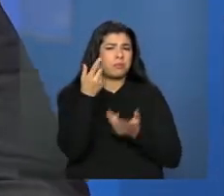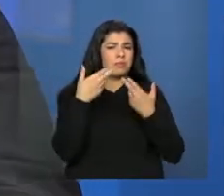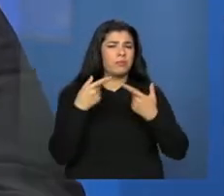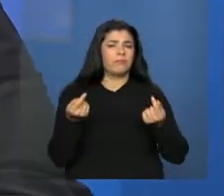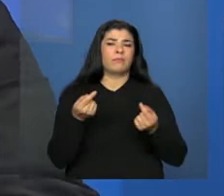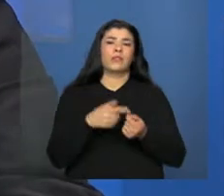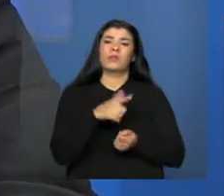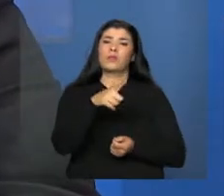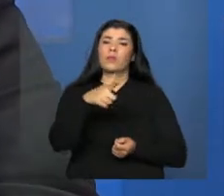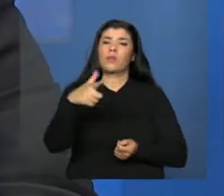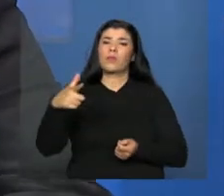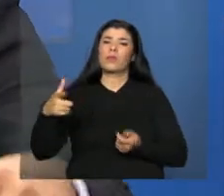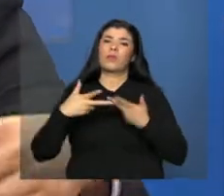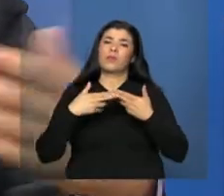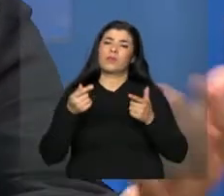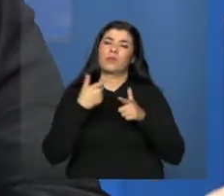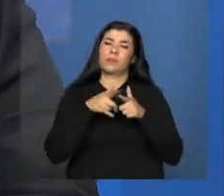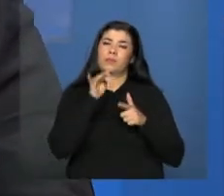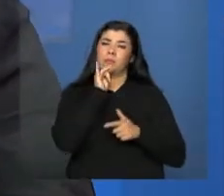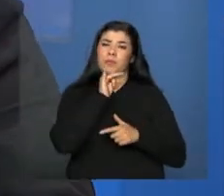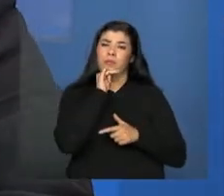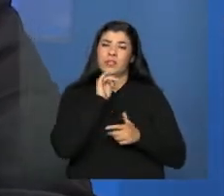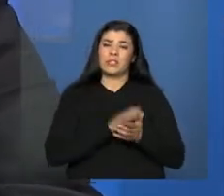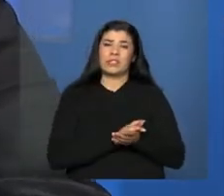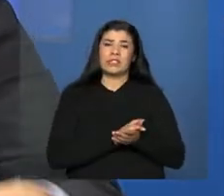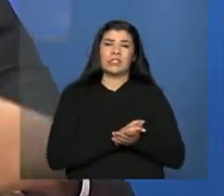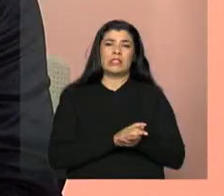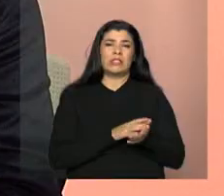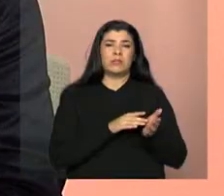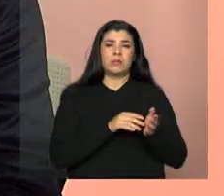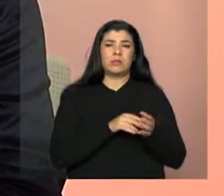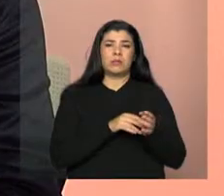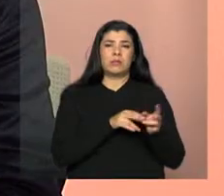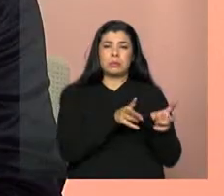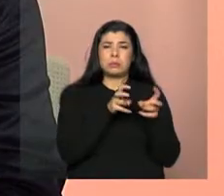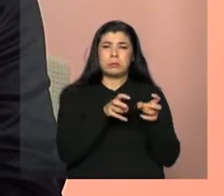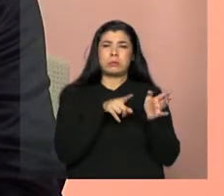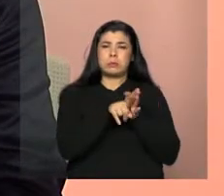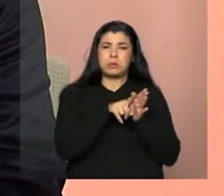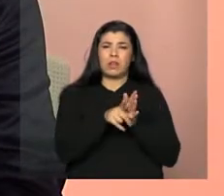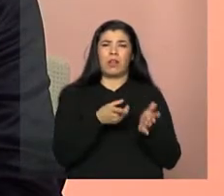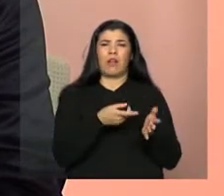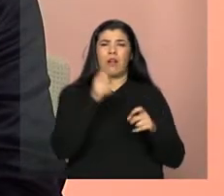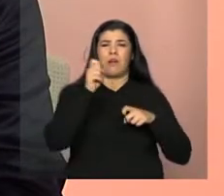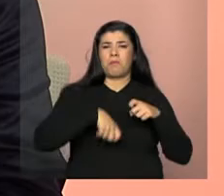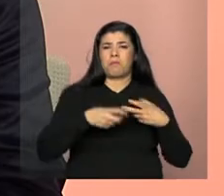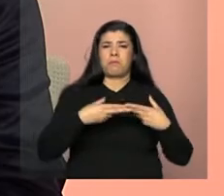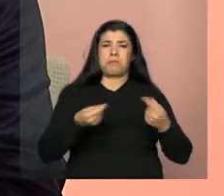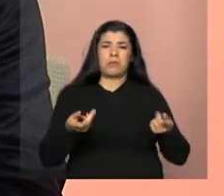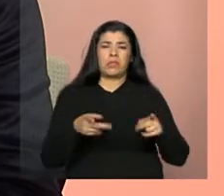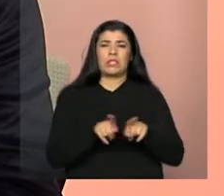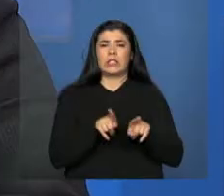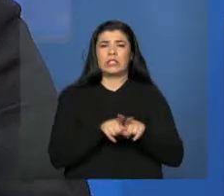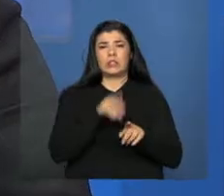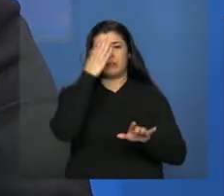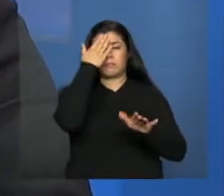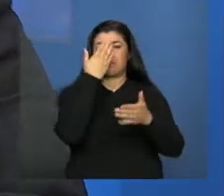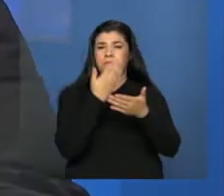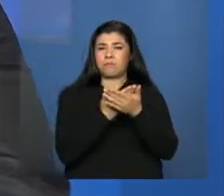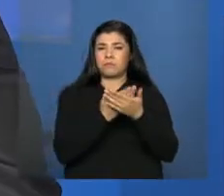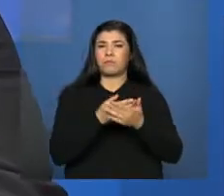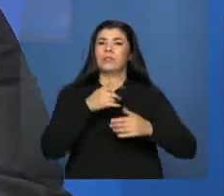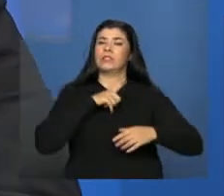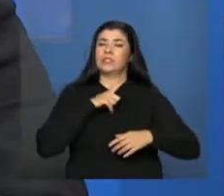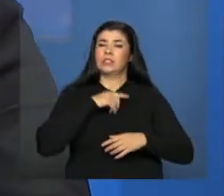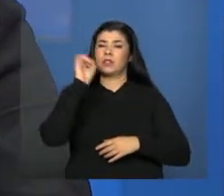outras vulnerabilidades, como, por exemplo, a exploração sexual de menores, trabalho infantil, que é importante que o profissional tenha confiança dessa pessoa